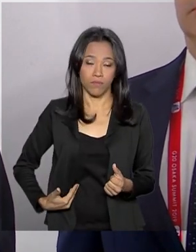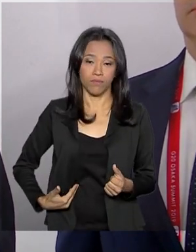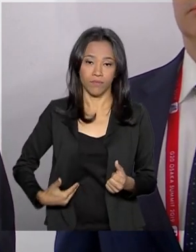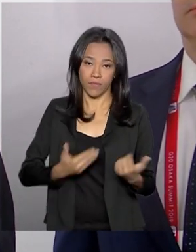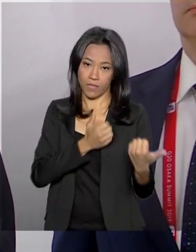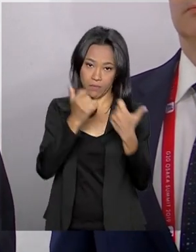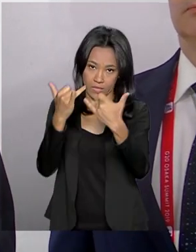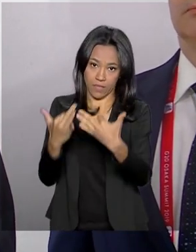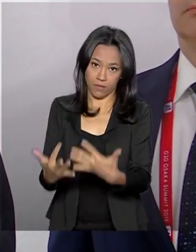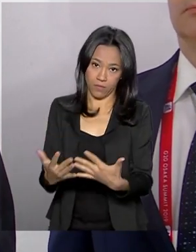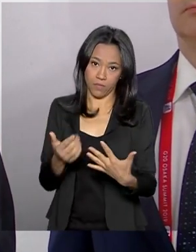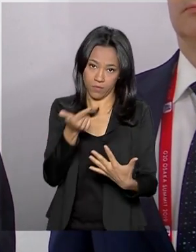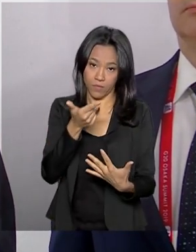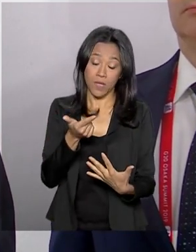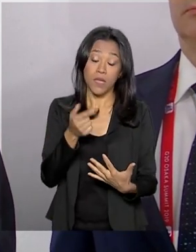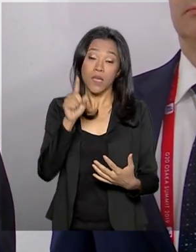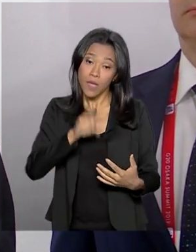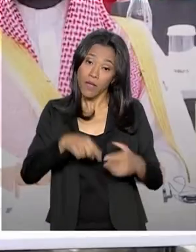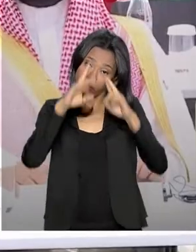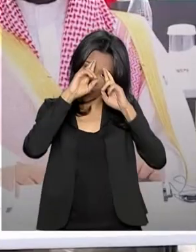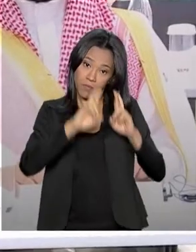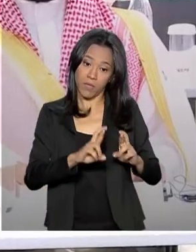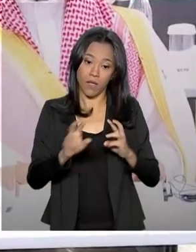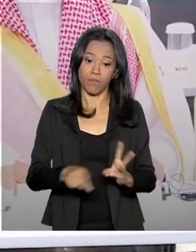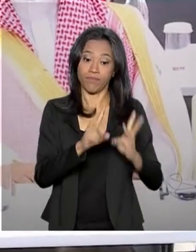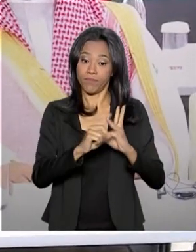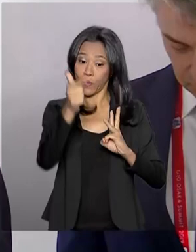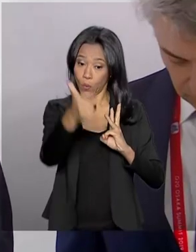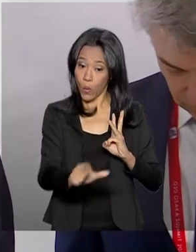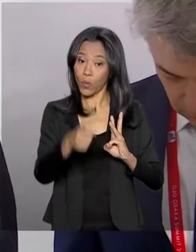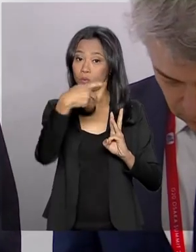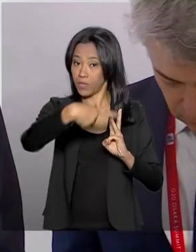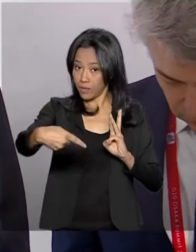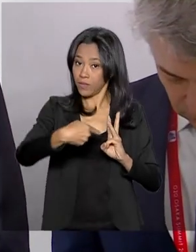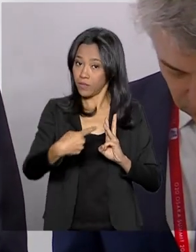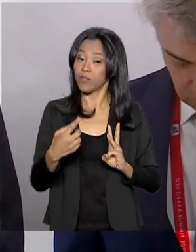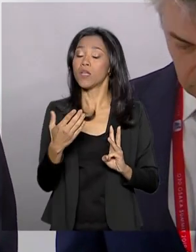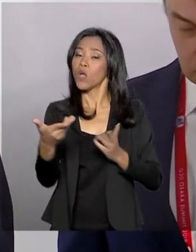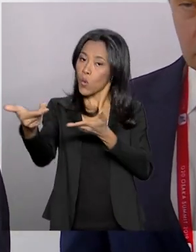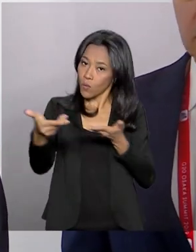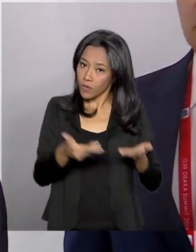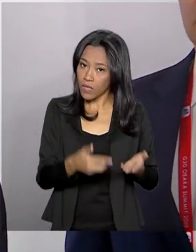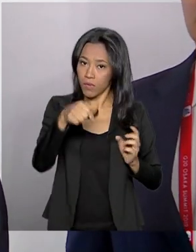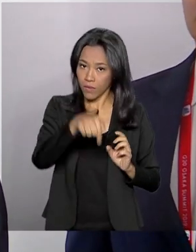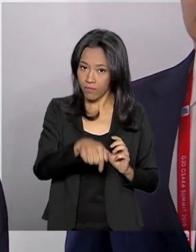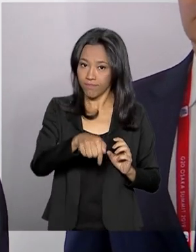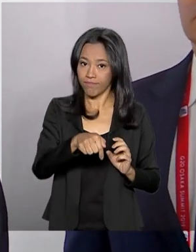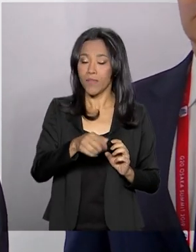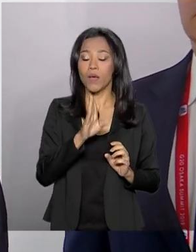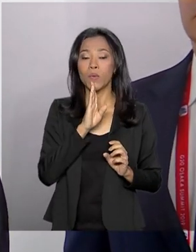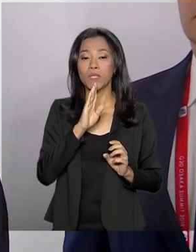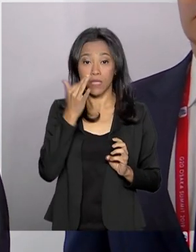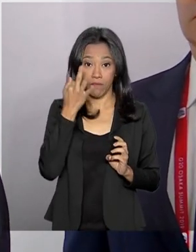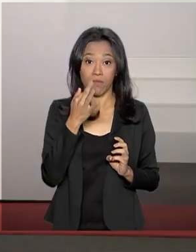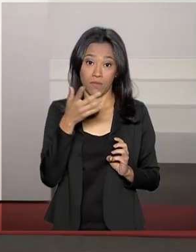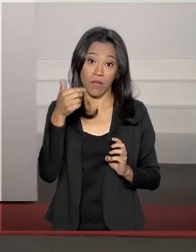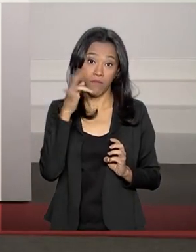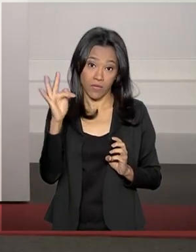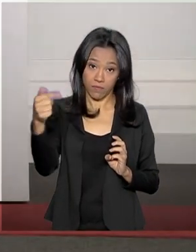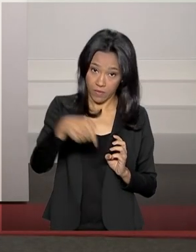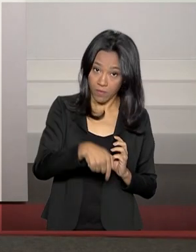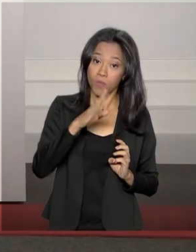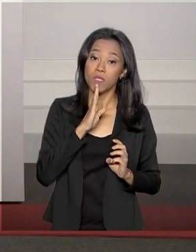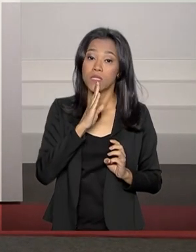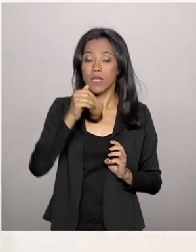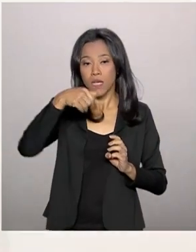é um país que vai ser respeitado. Emmanuel Macron... Eu convidei para conhecer a região amazônica. A